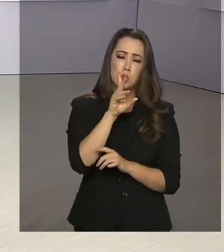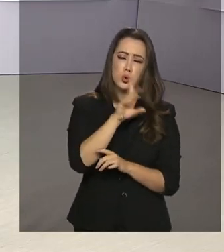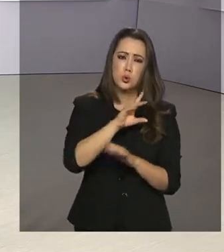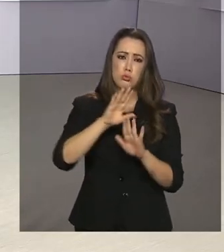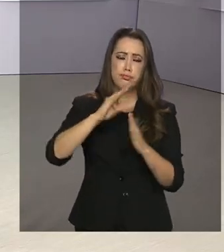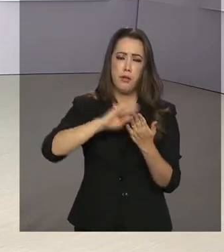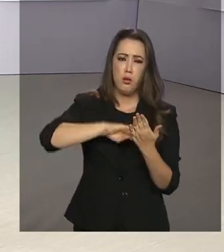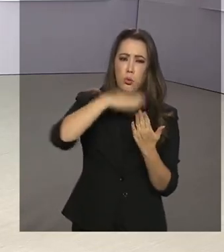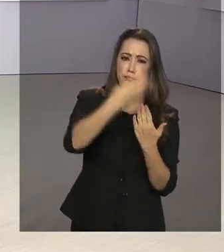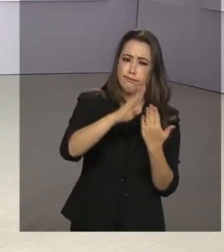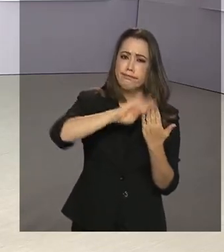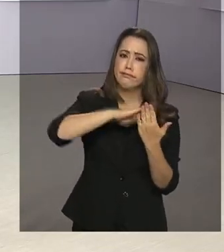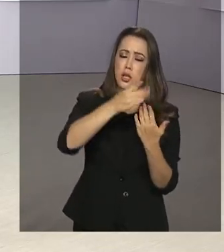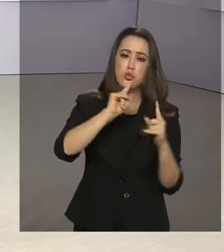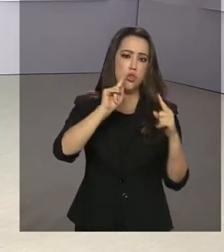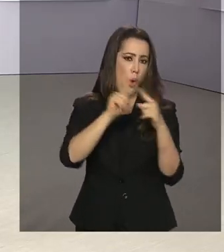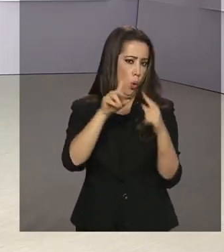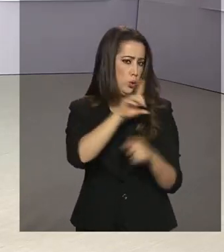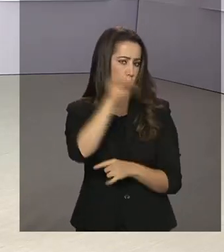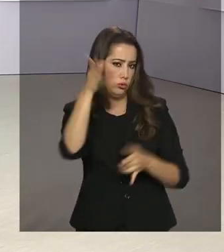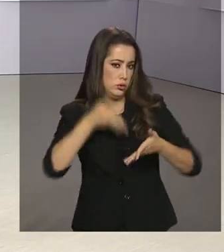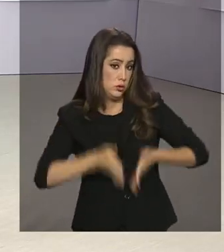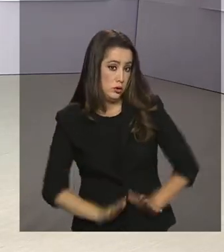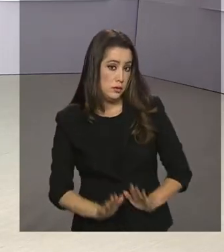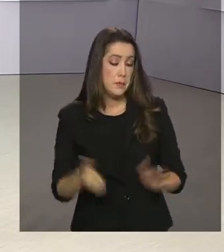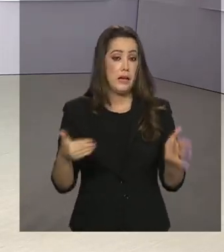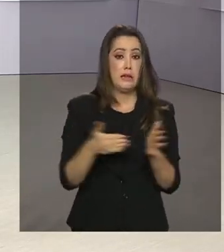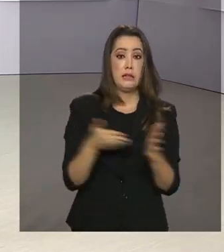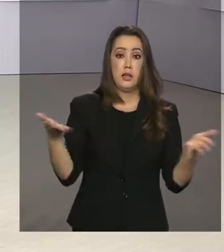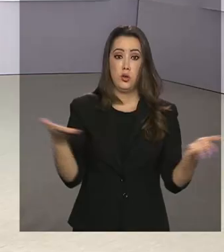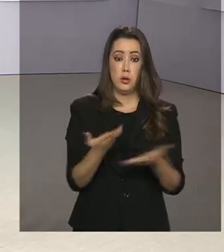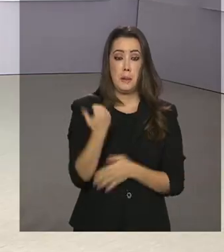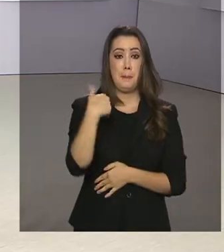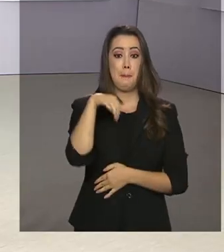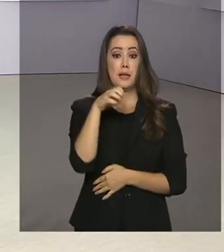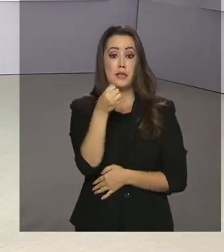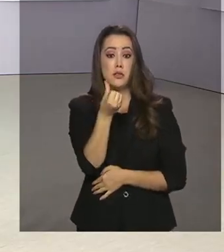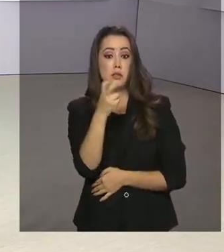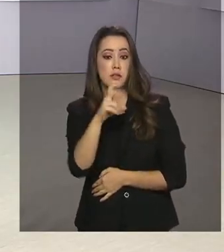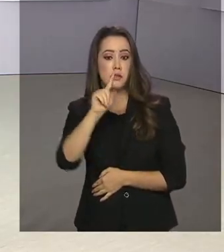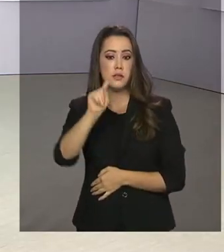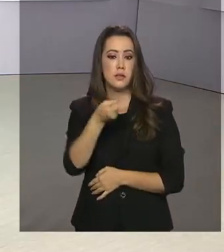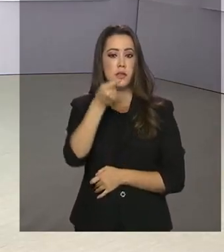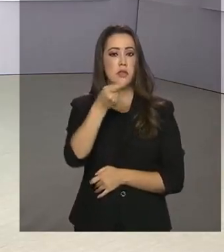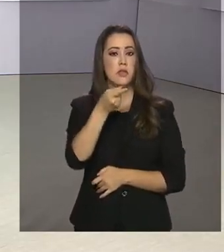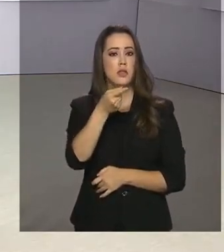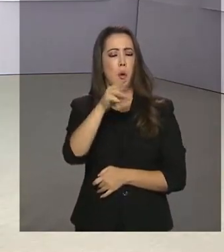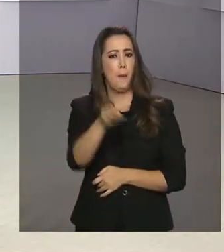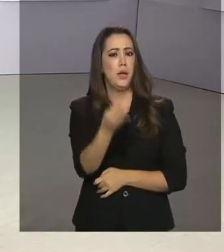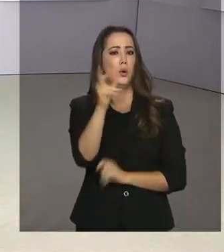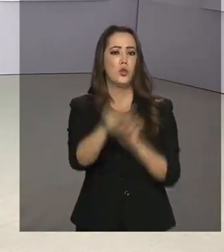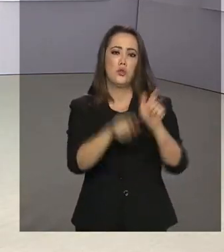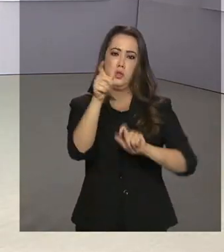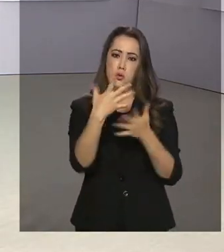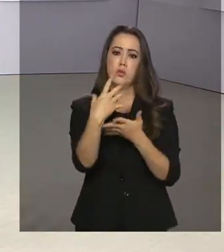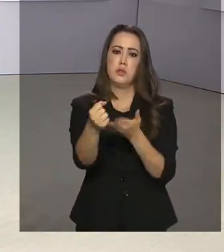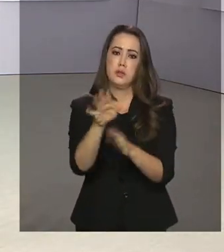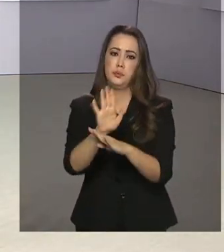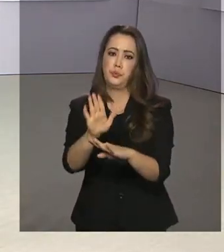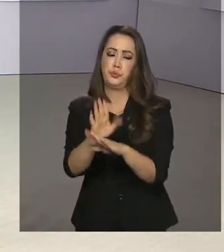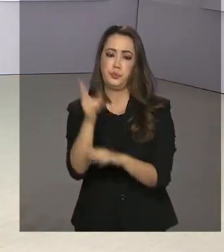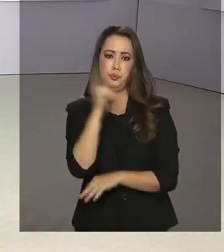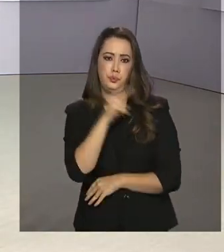acordo com a data de aniversário. Até agora, mais de 65 milhões de pessoas receberam o auxílio emergencial.